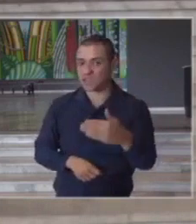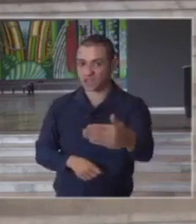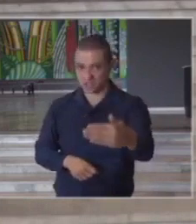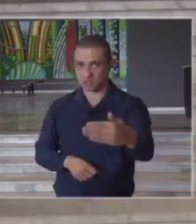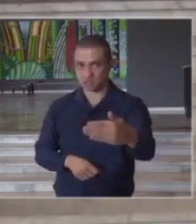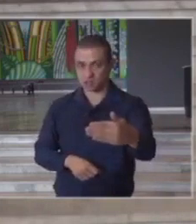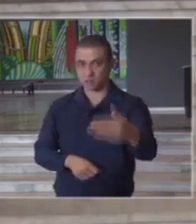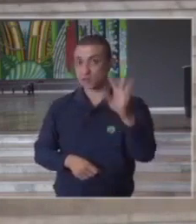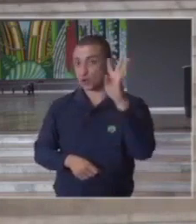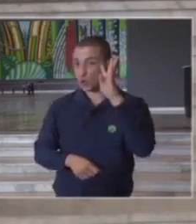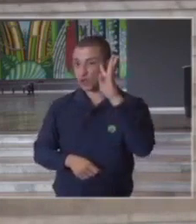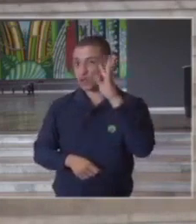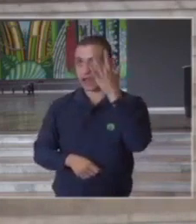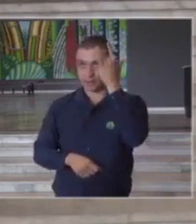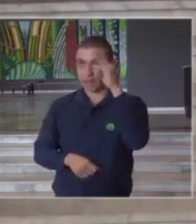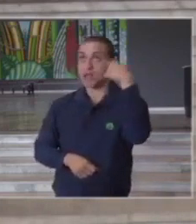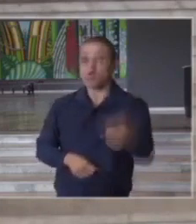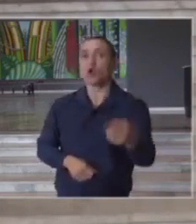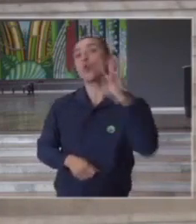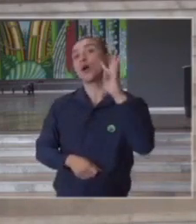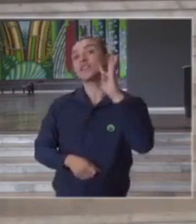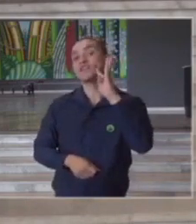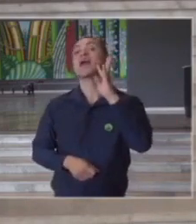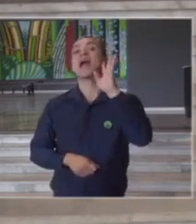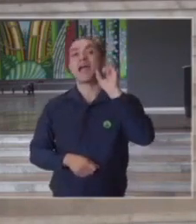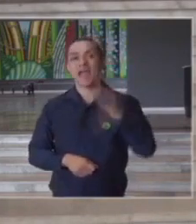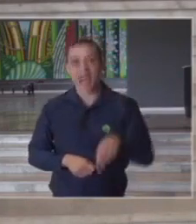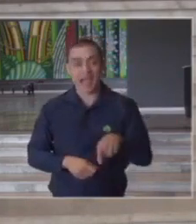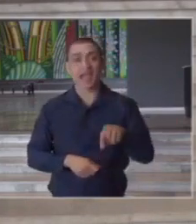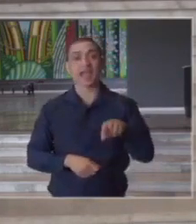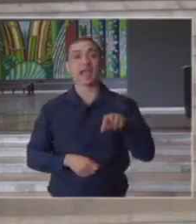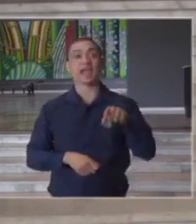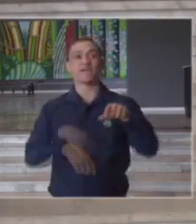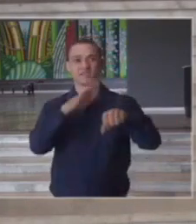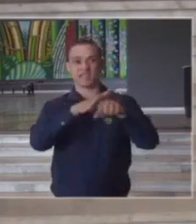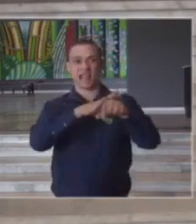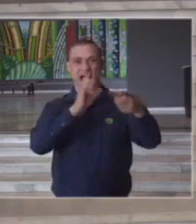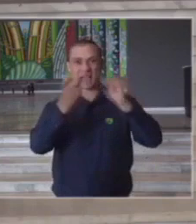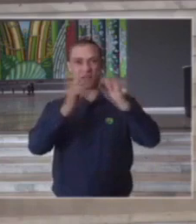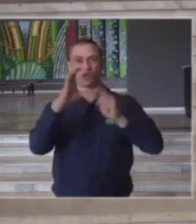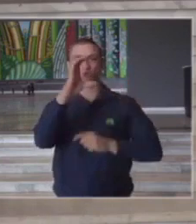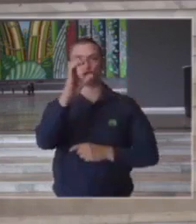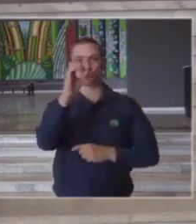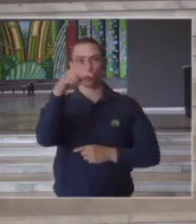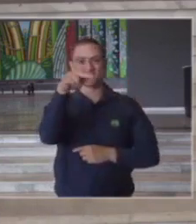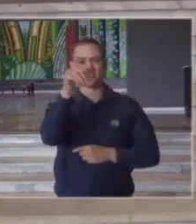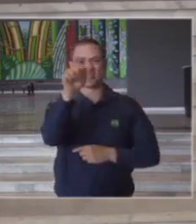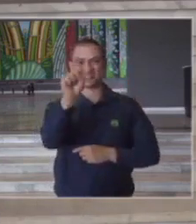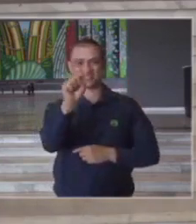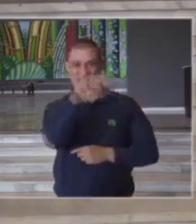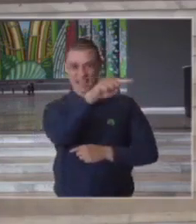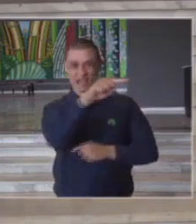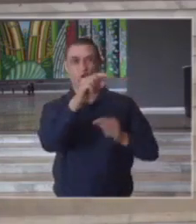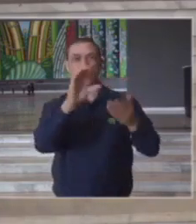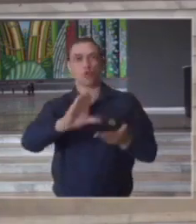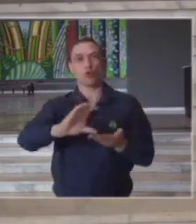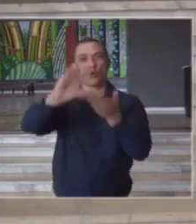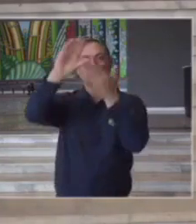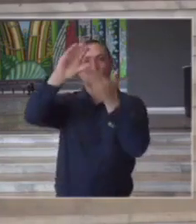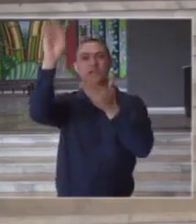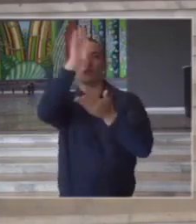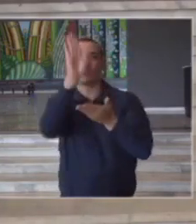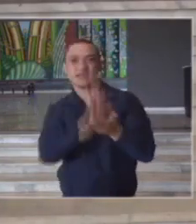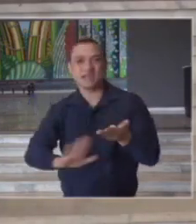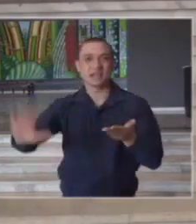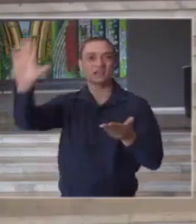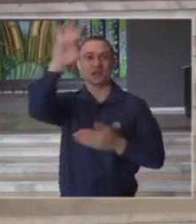hoje de manhã será o dia que é feita a reunião do Conas que é o Conselho